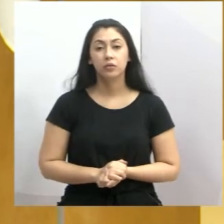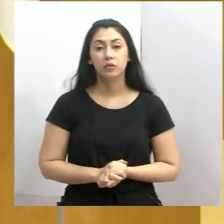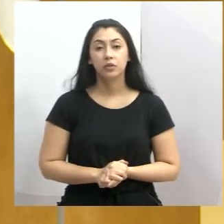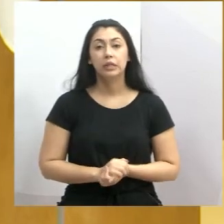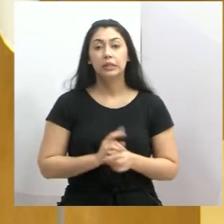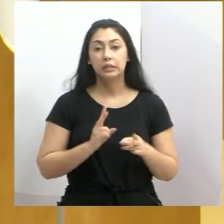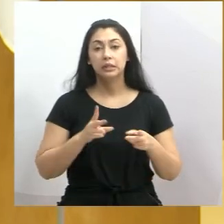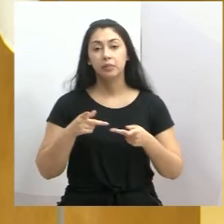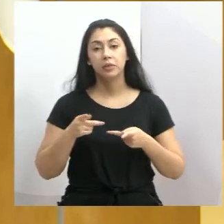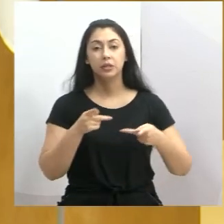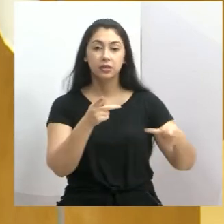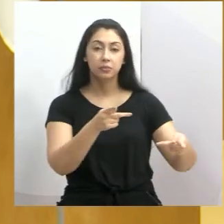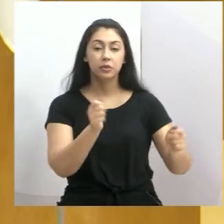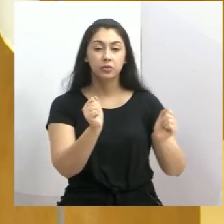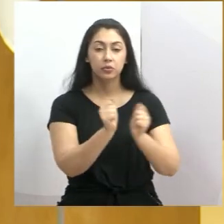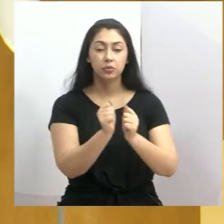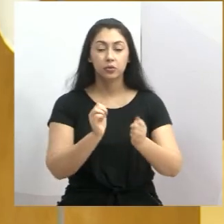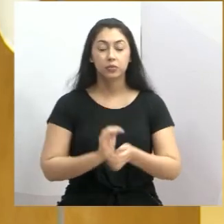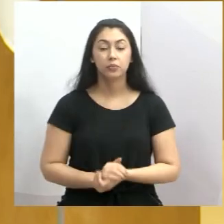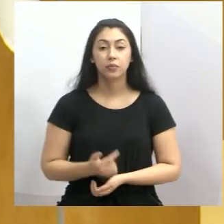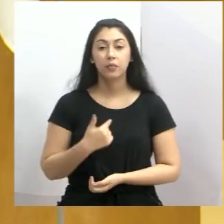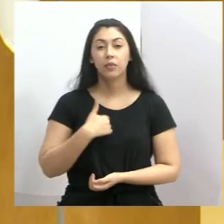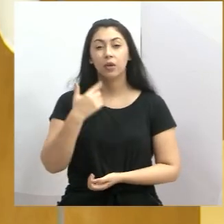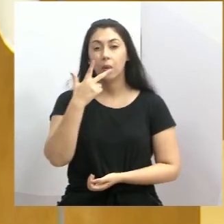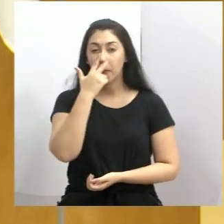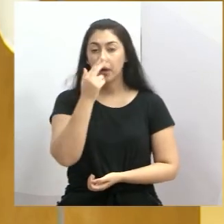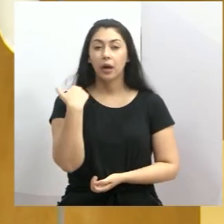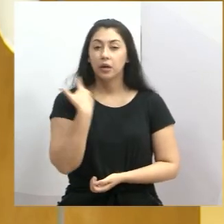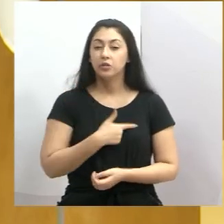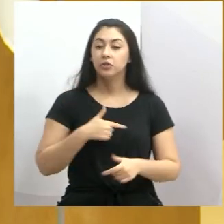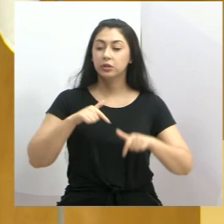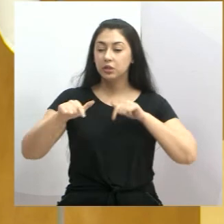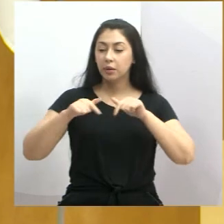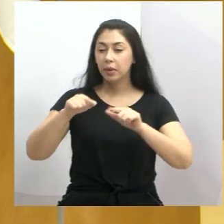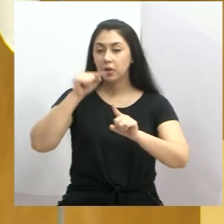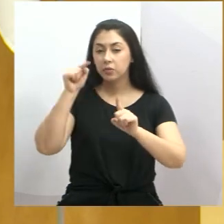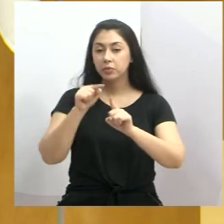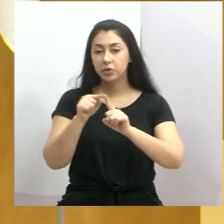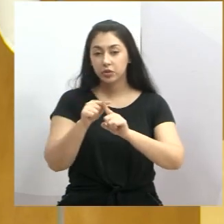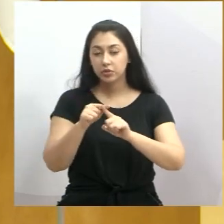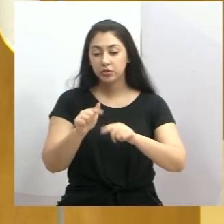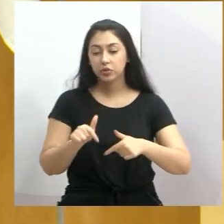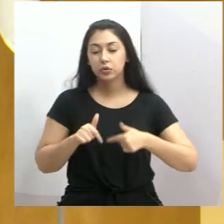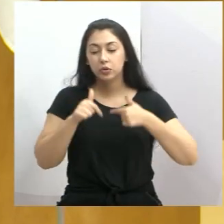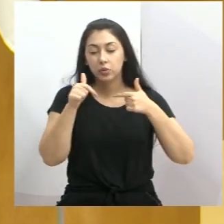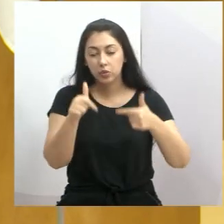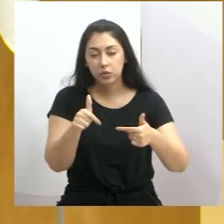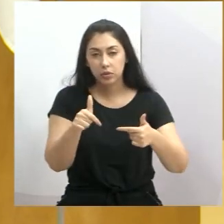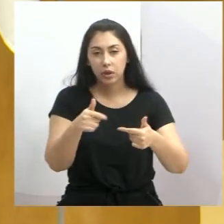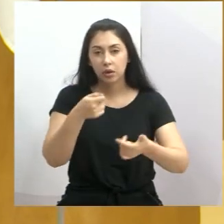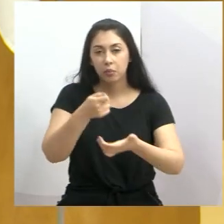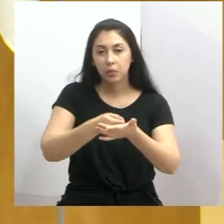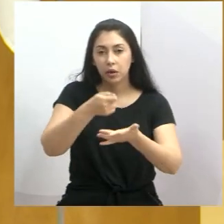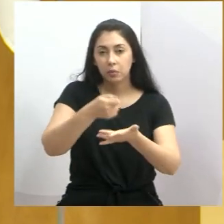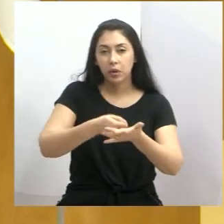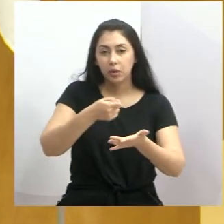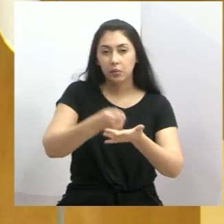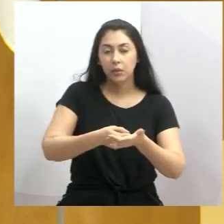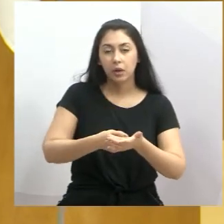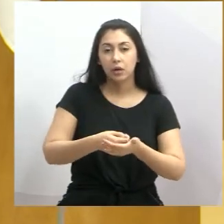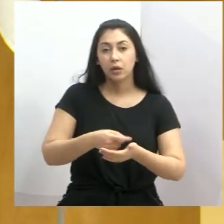subprefeito daquela região. Então, eu acho que é nesse sentido que a gente trabalha. E nós estamos aqui para lutar, para brigar, para aqueles que não